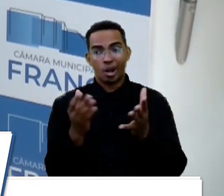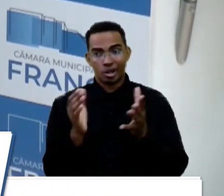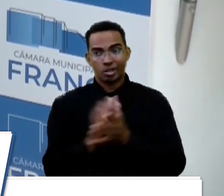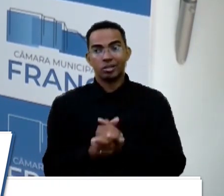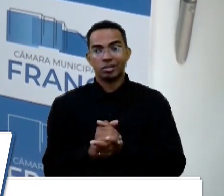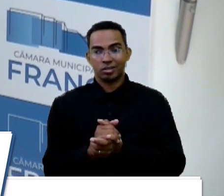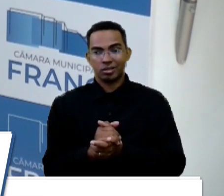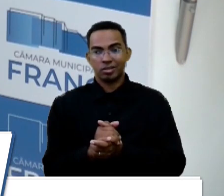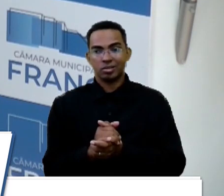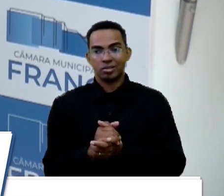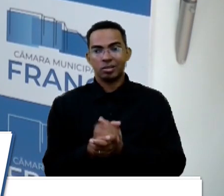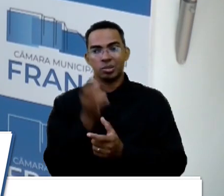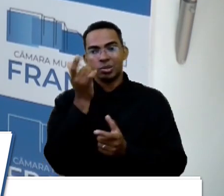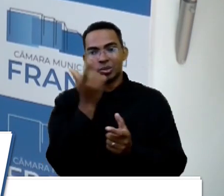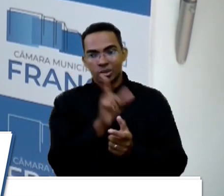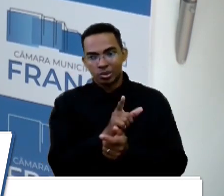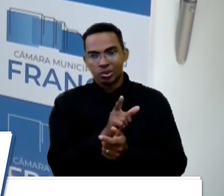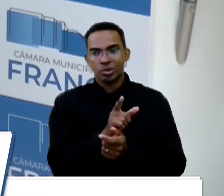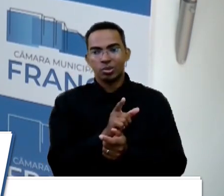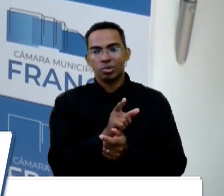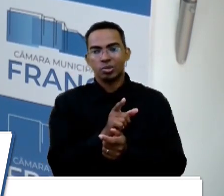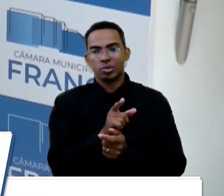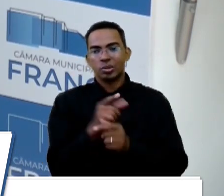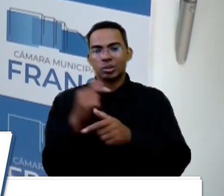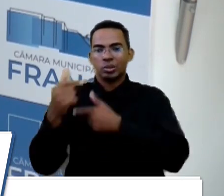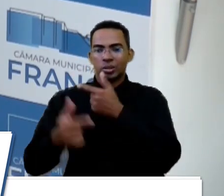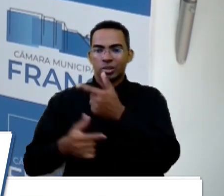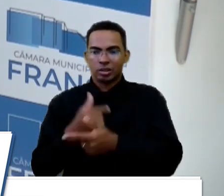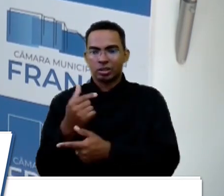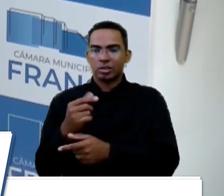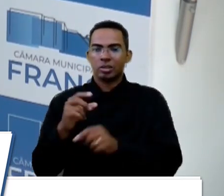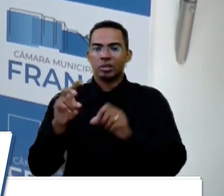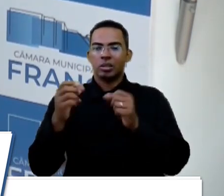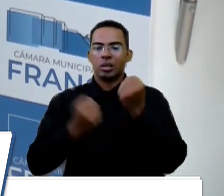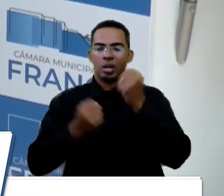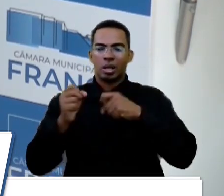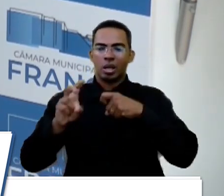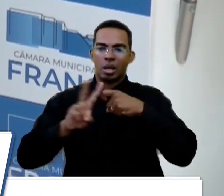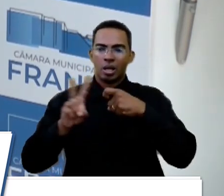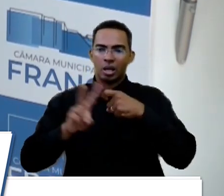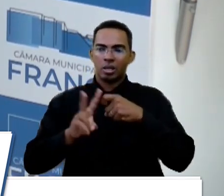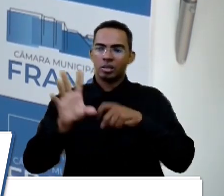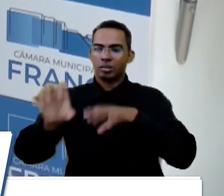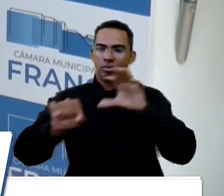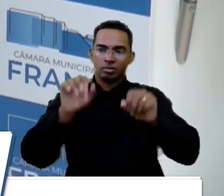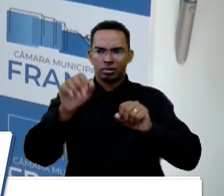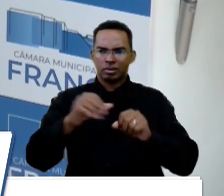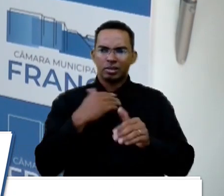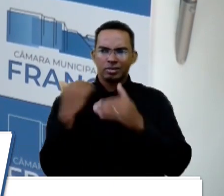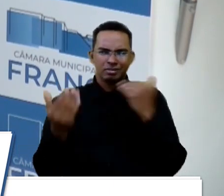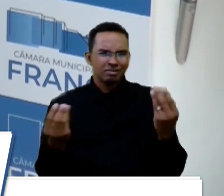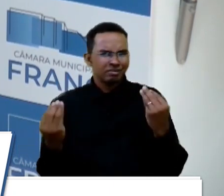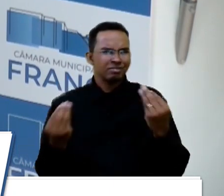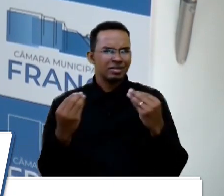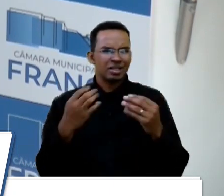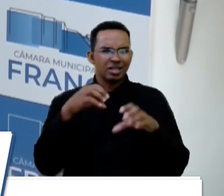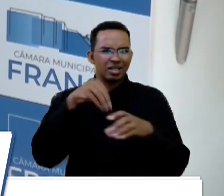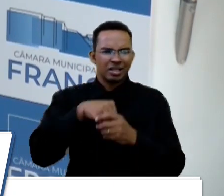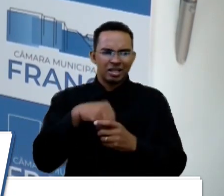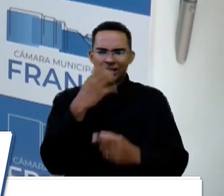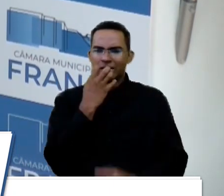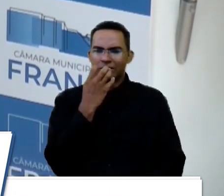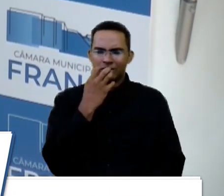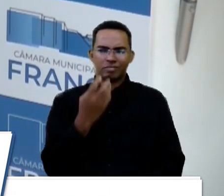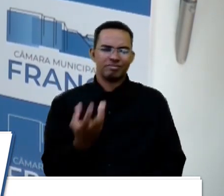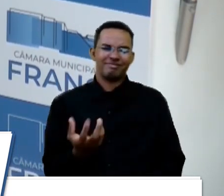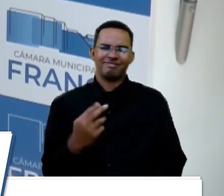consigo voltar um trabalho que é o vetimóvel para recolher os animais e matar dentro do caninho municipal? Não tem